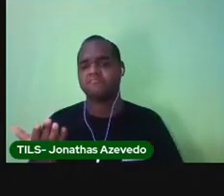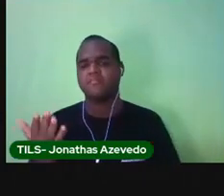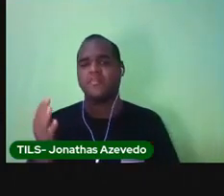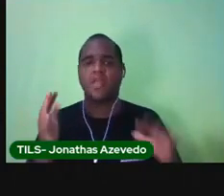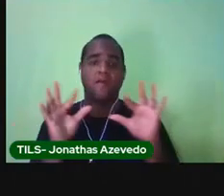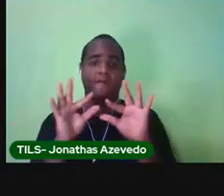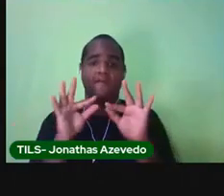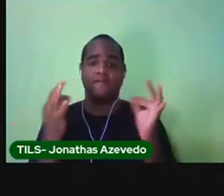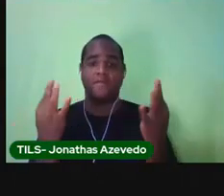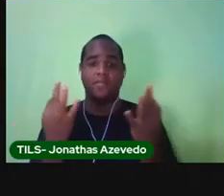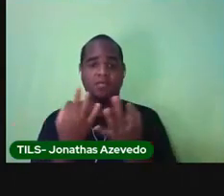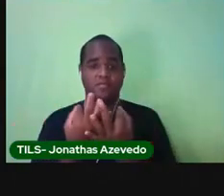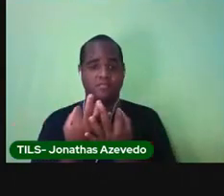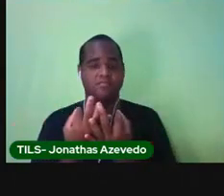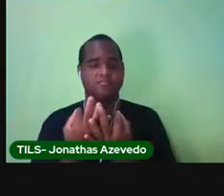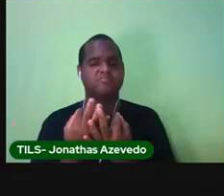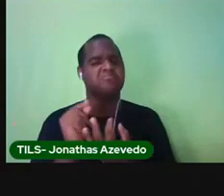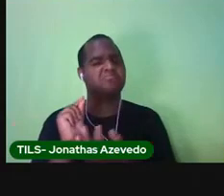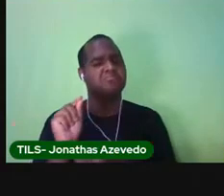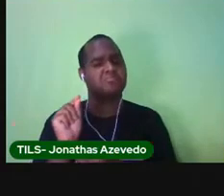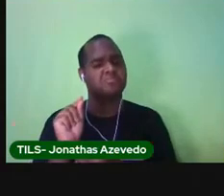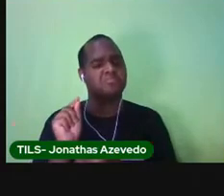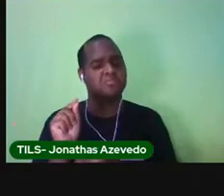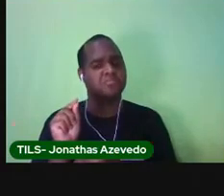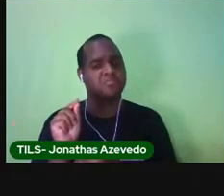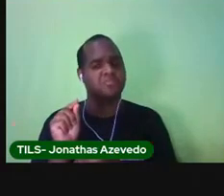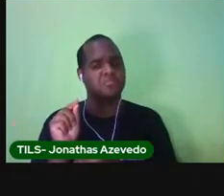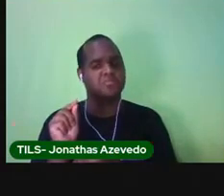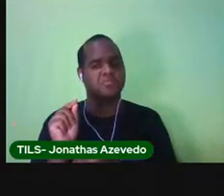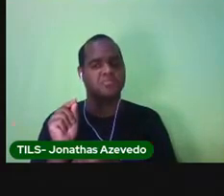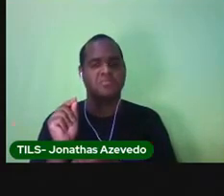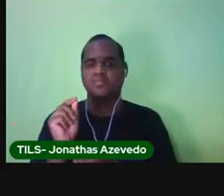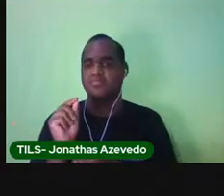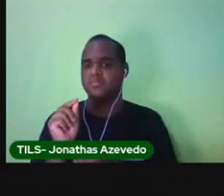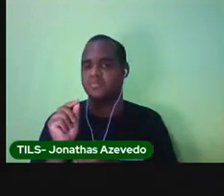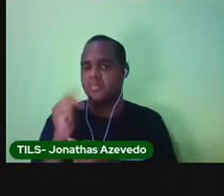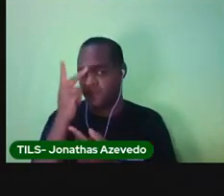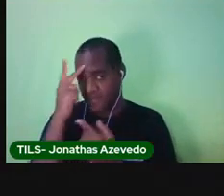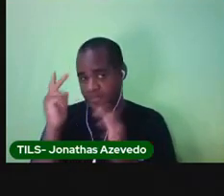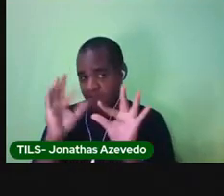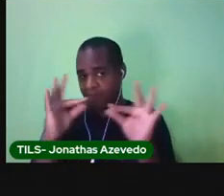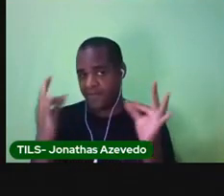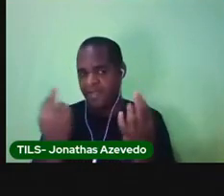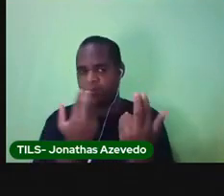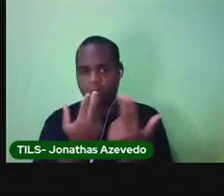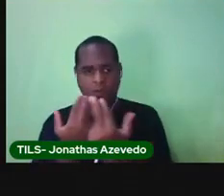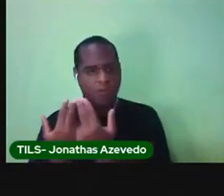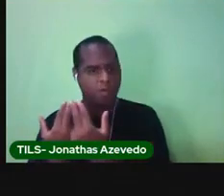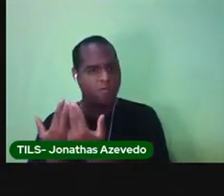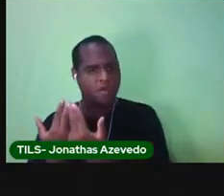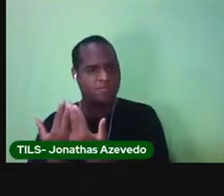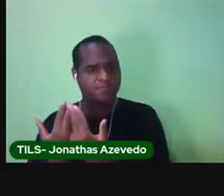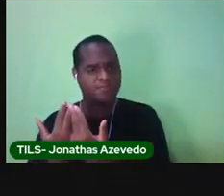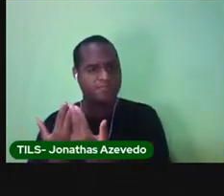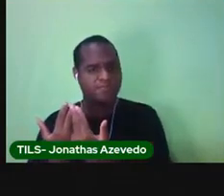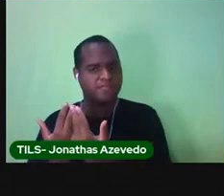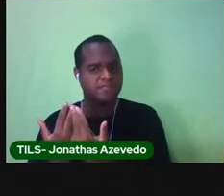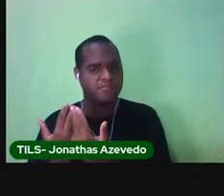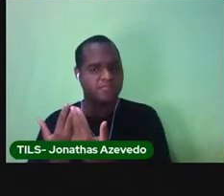Mas, você sabe o que é família? Será que todas as famílias são iguais?